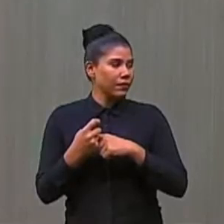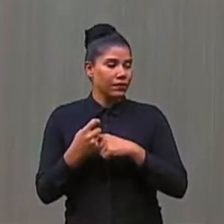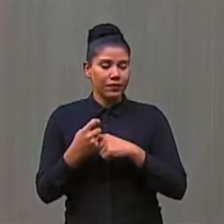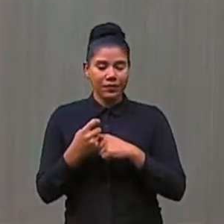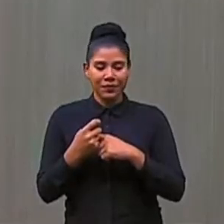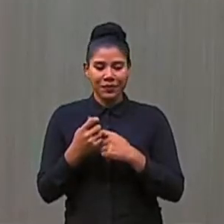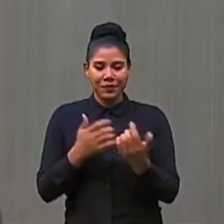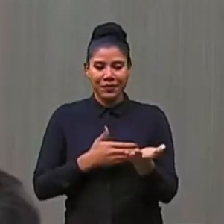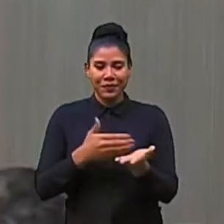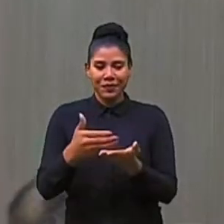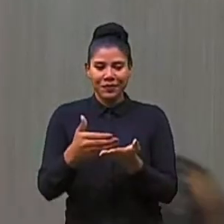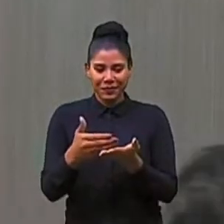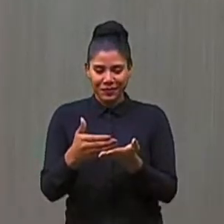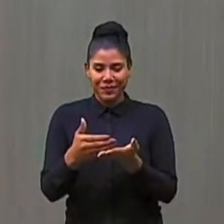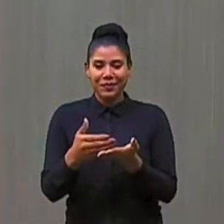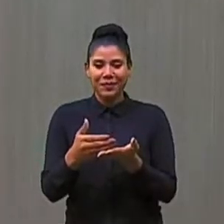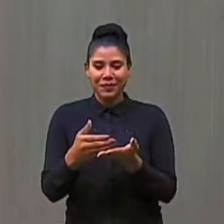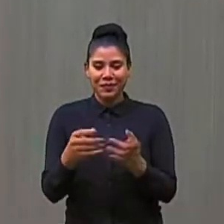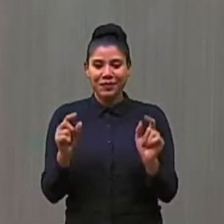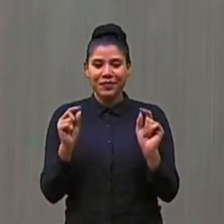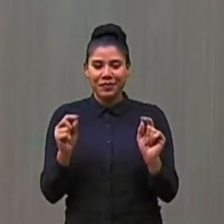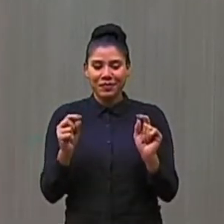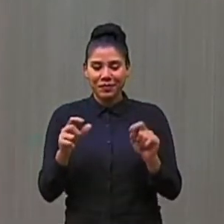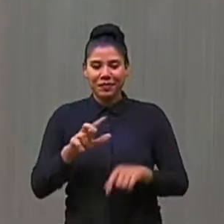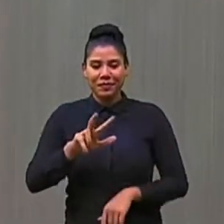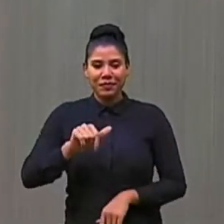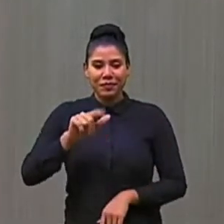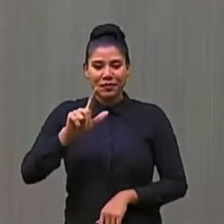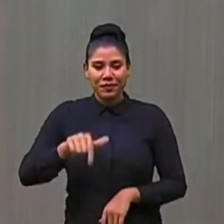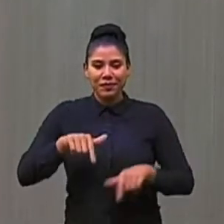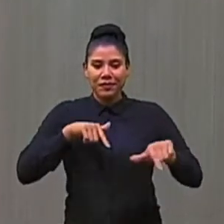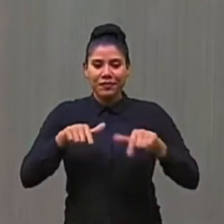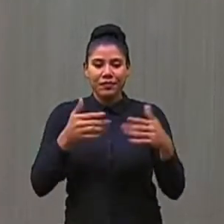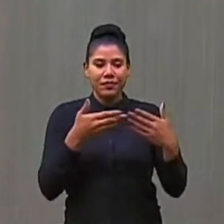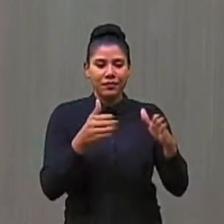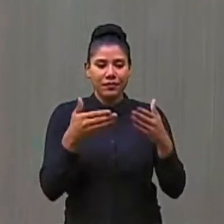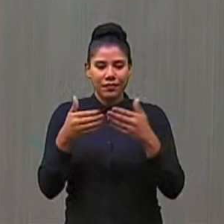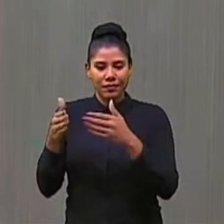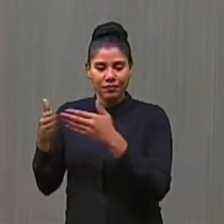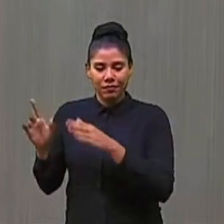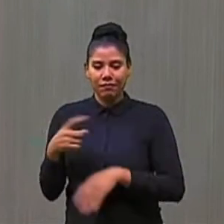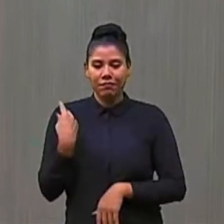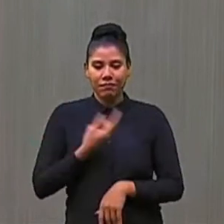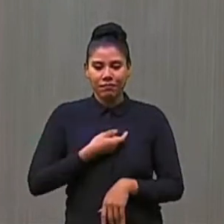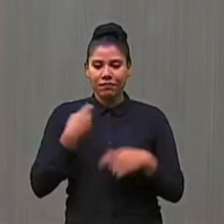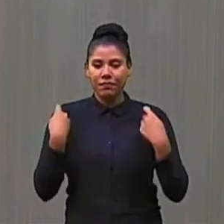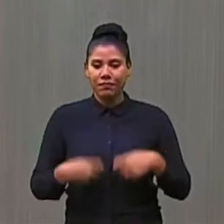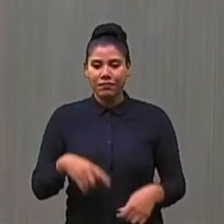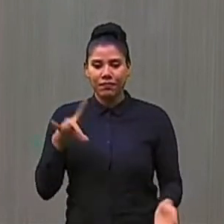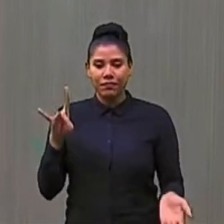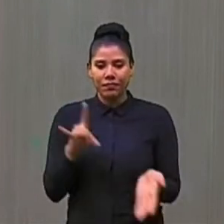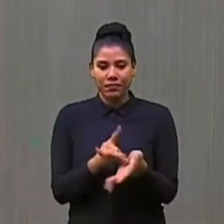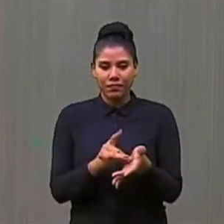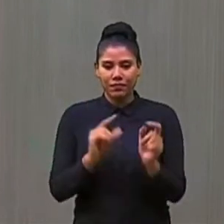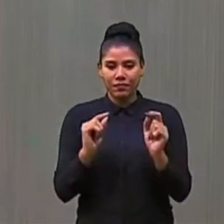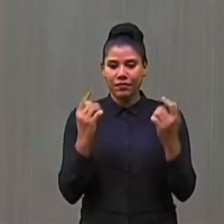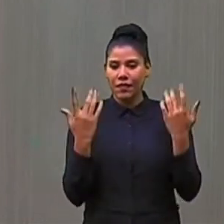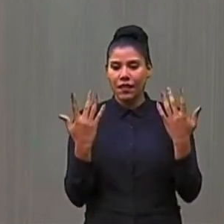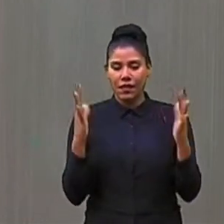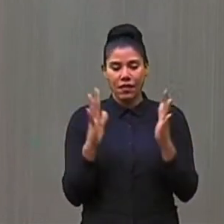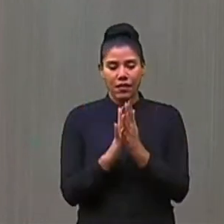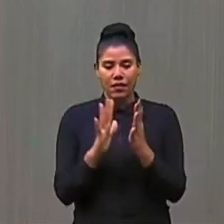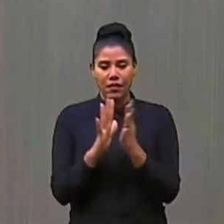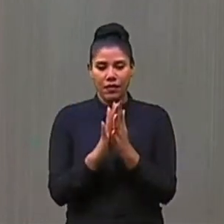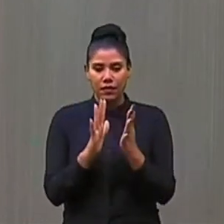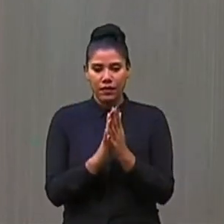A reagir na geração de emprego, nós temos realmente que enaltecer,